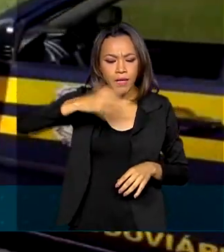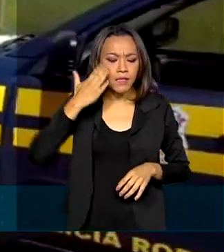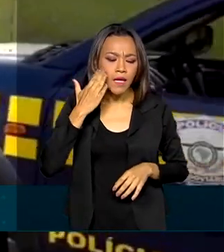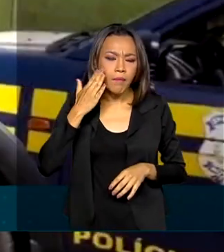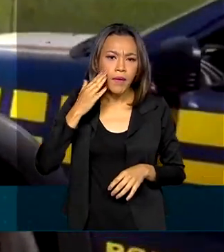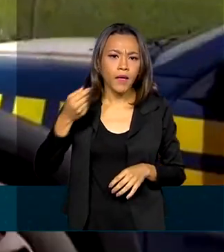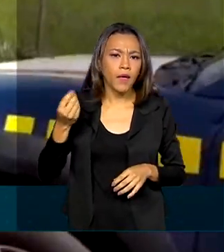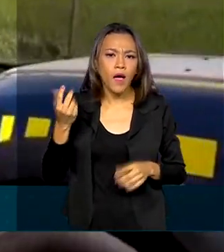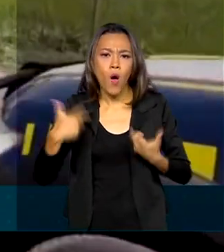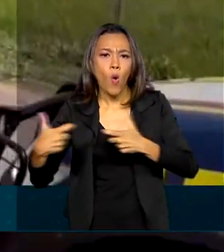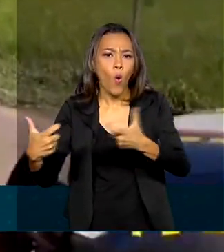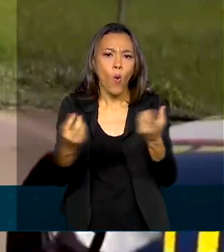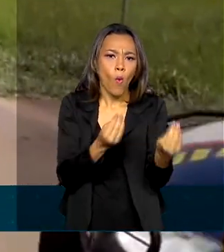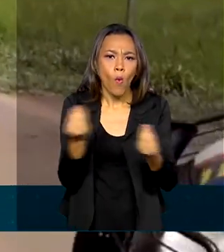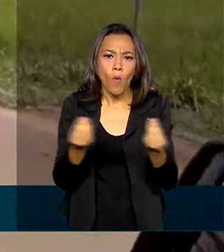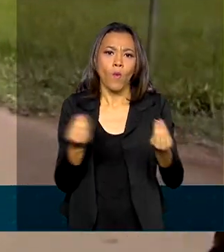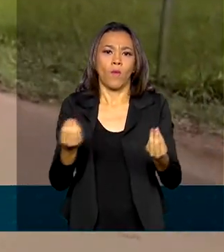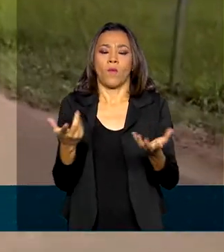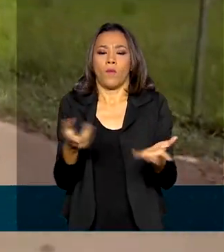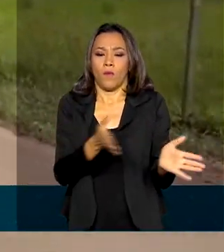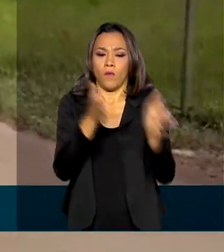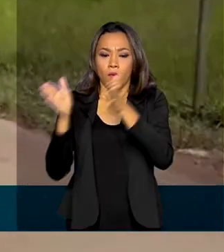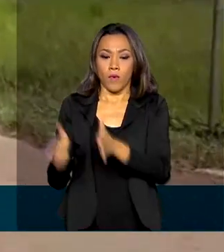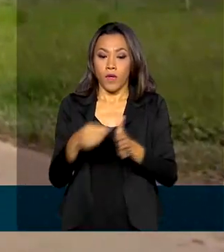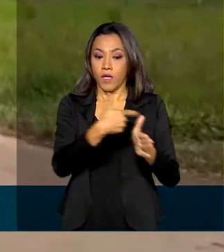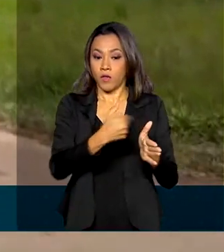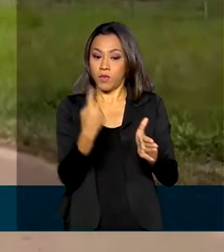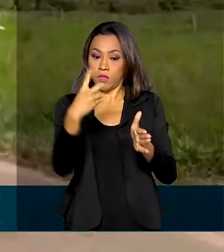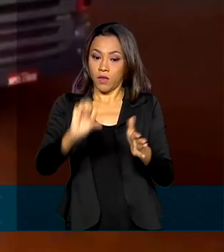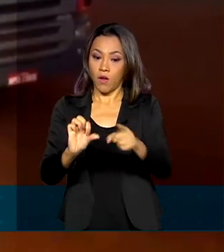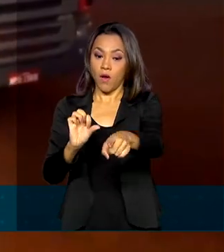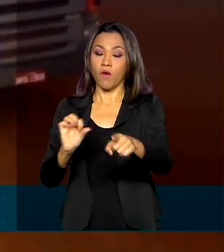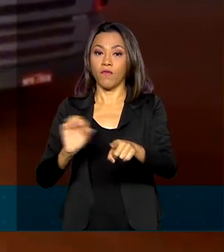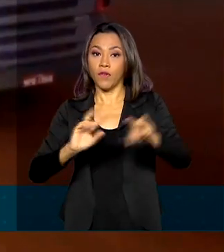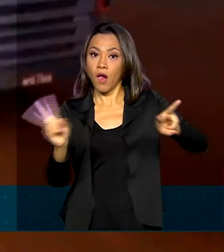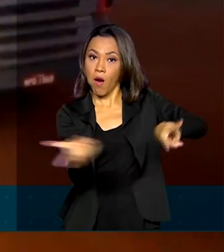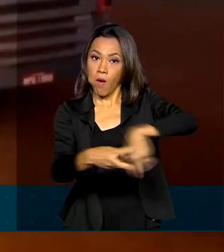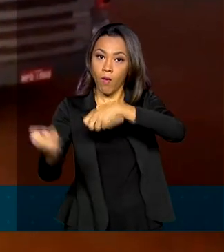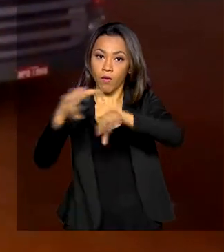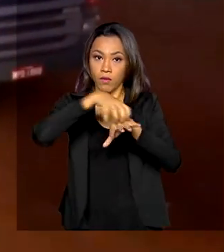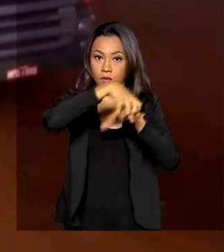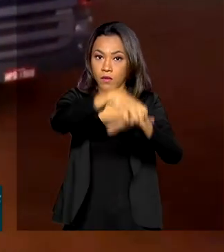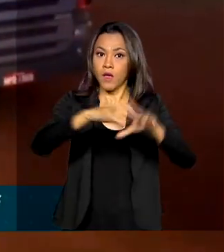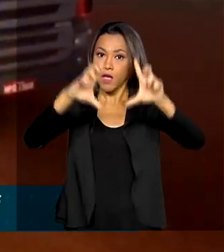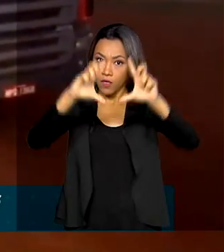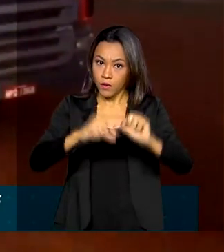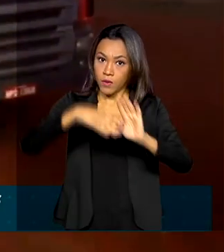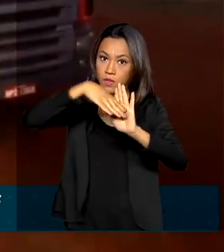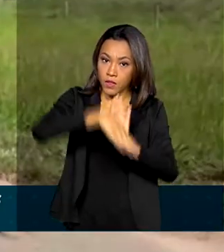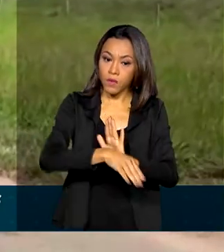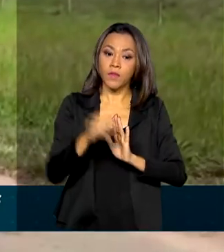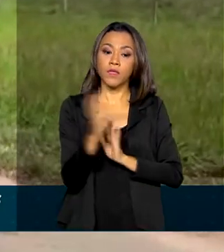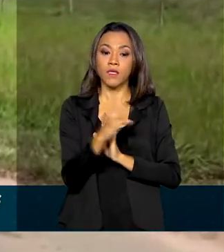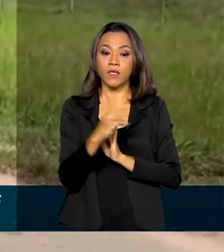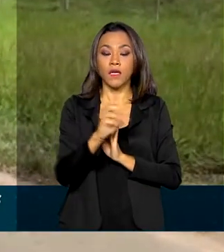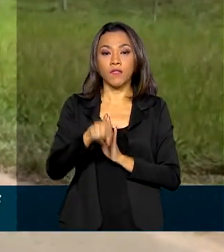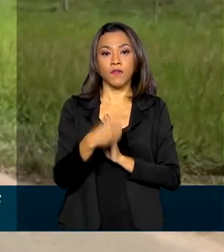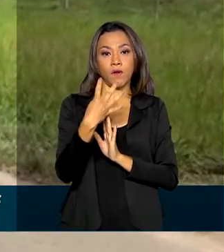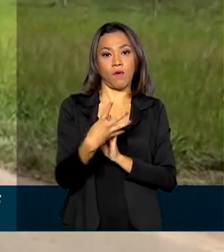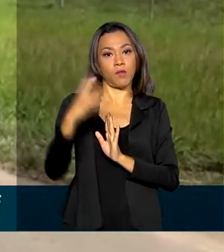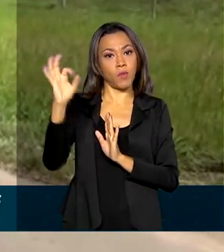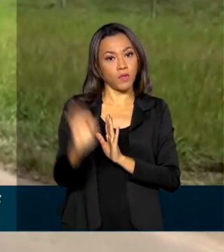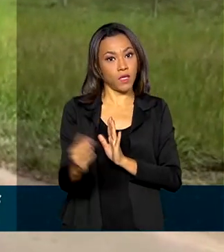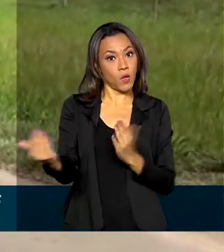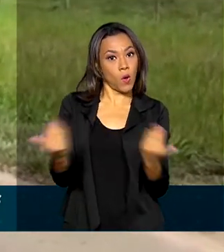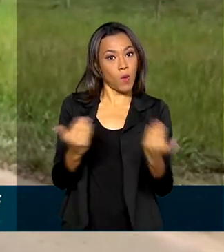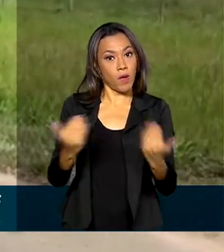Em 2019, o número de ocorrências de roubos de cargas caiu 33,4% quando comparado a